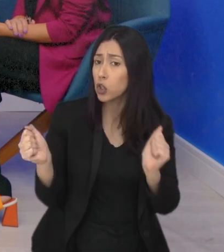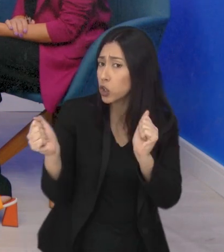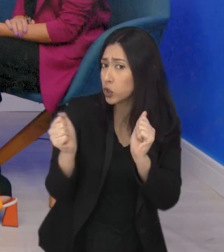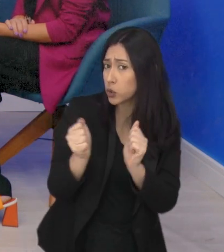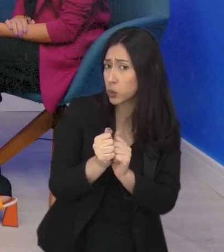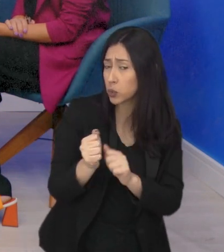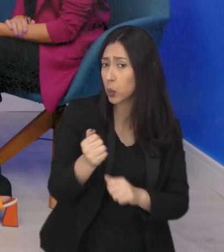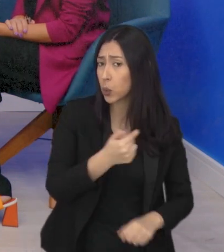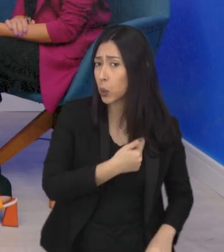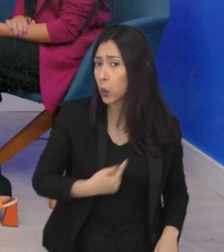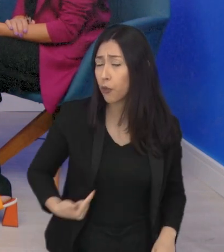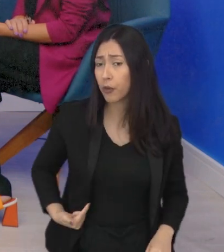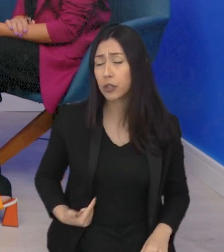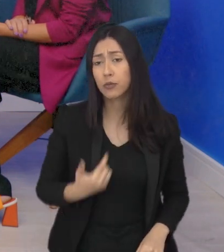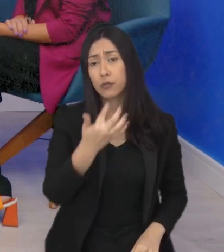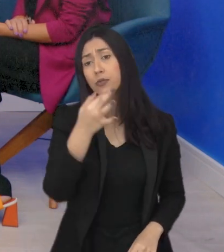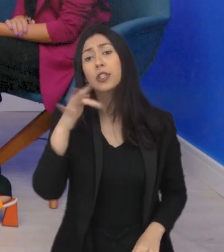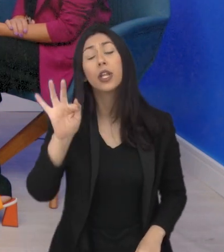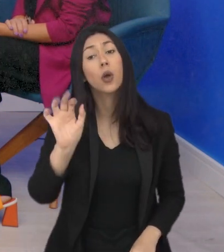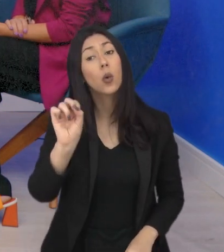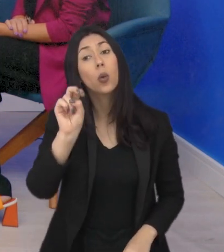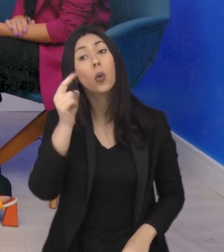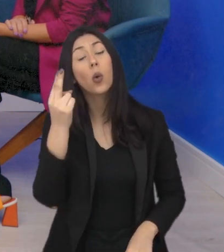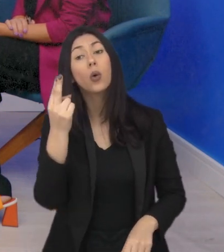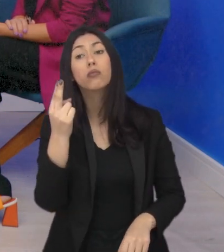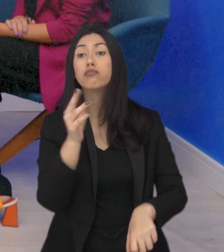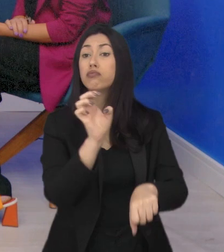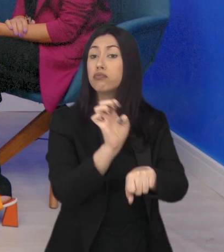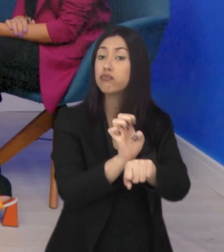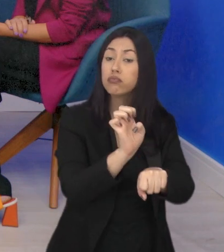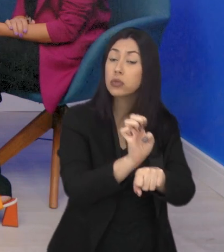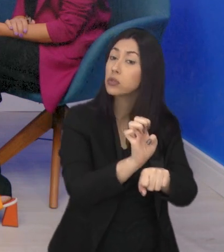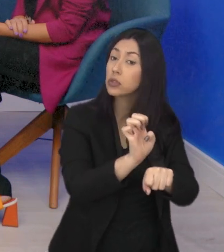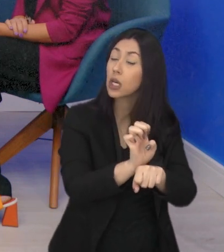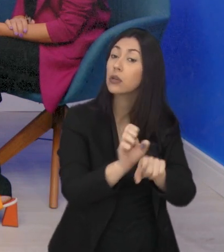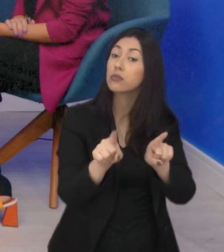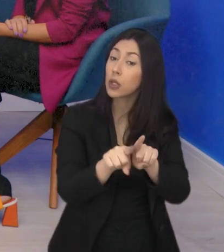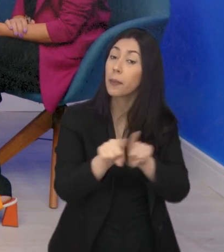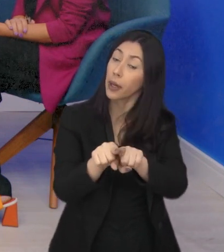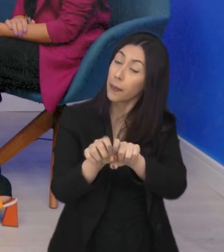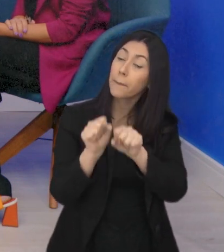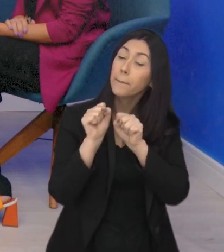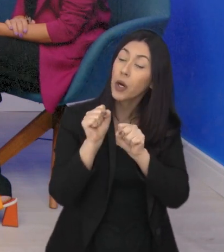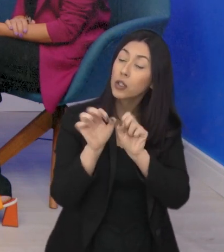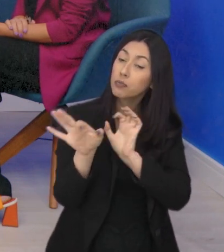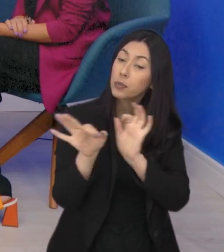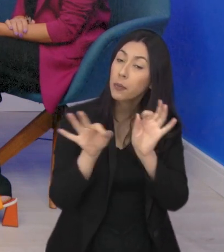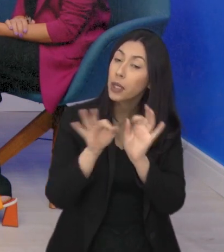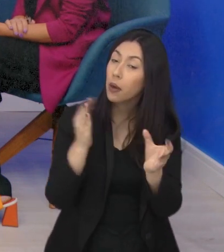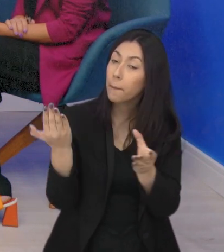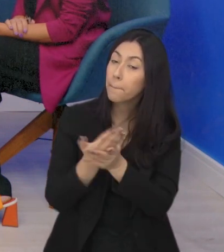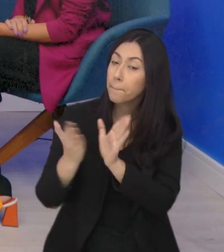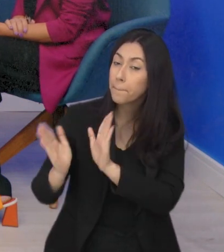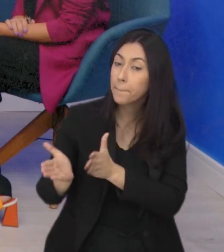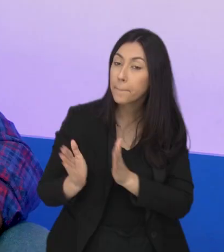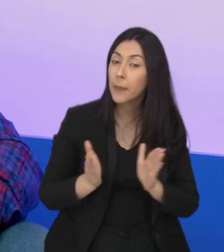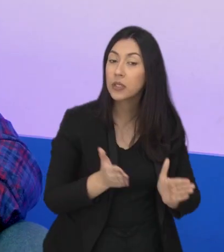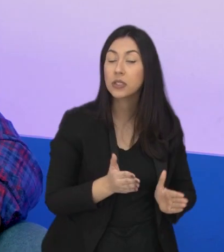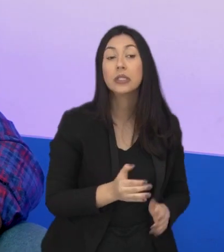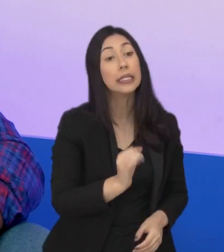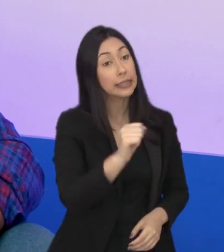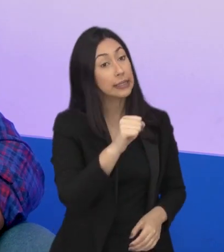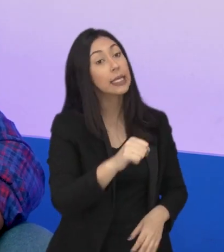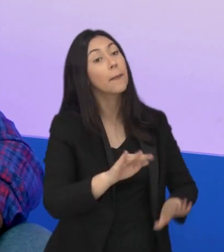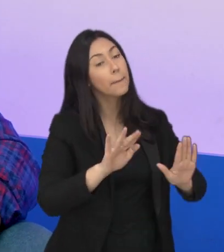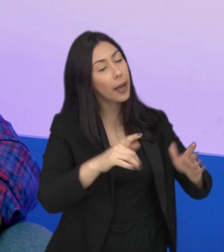pelo governo federal, em todos os casos, ou um estado, determinado estado, também pode fazer esse processo? Como que funciona? É, mas é